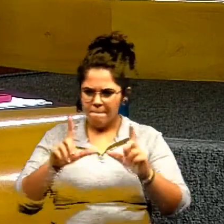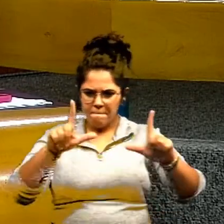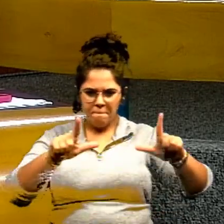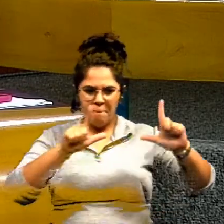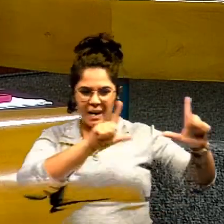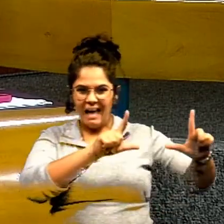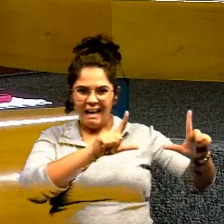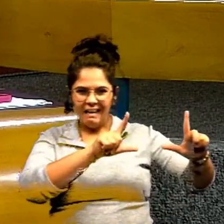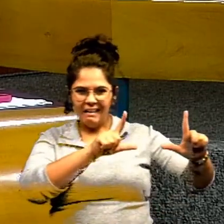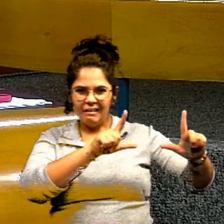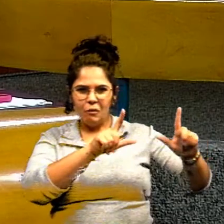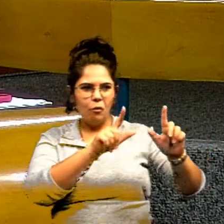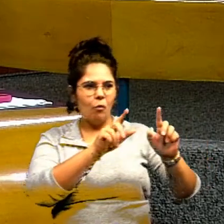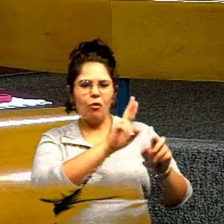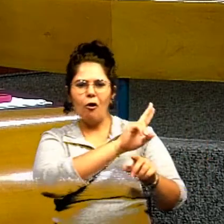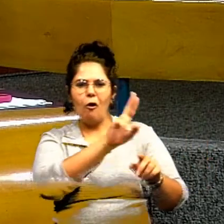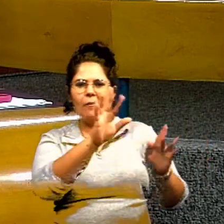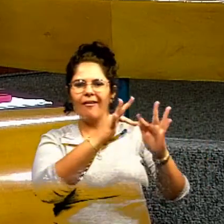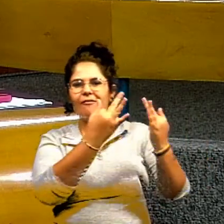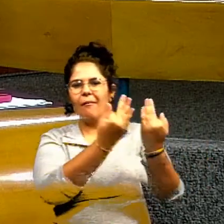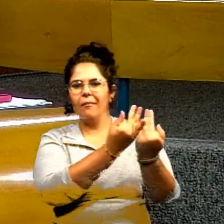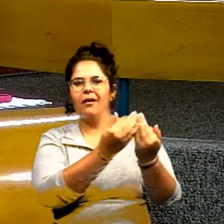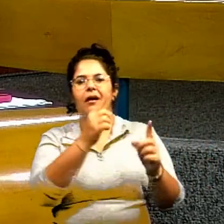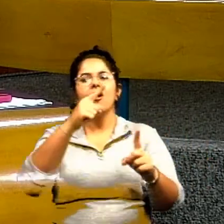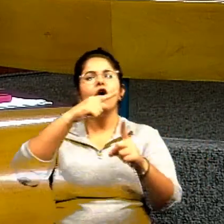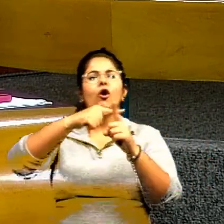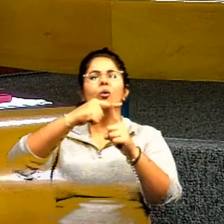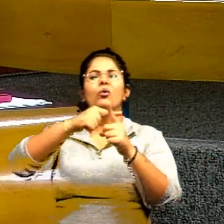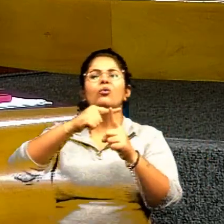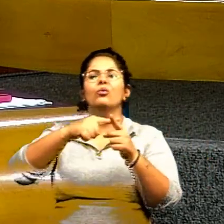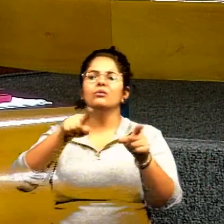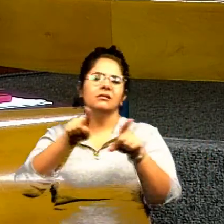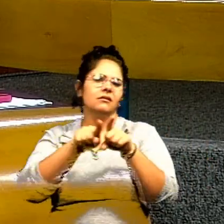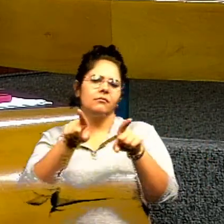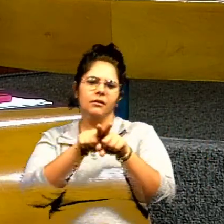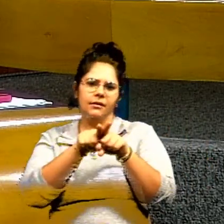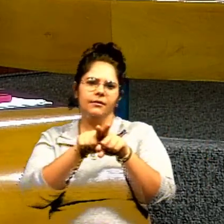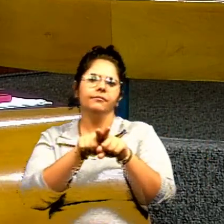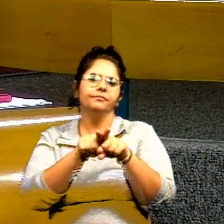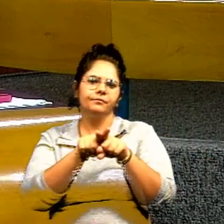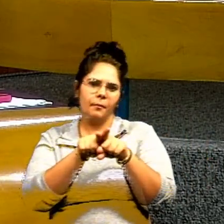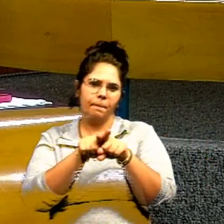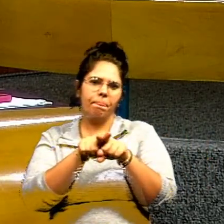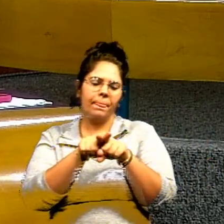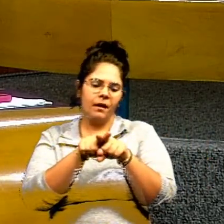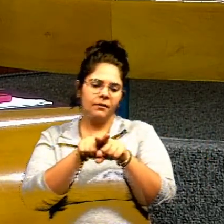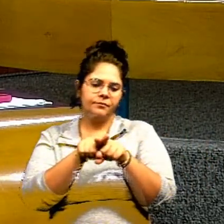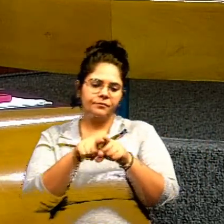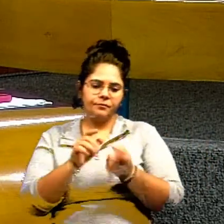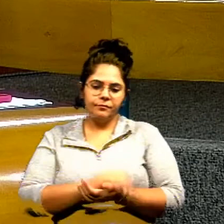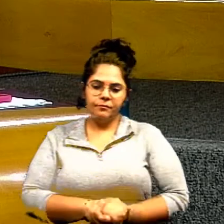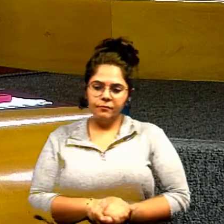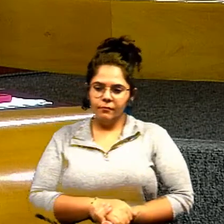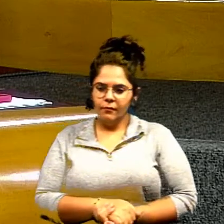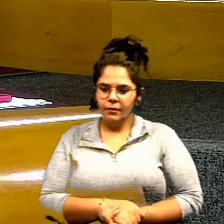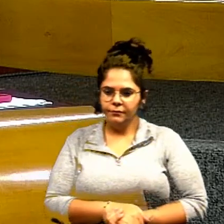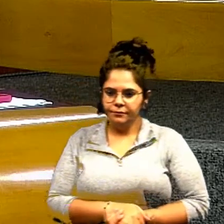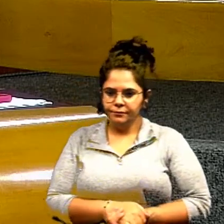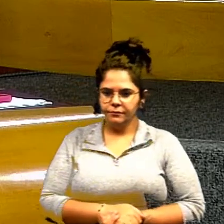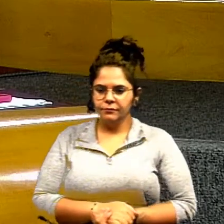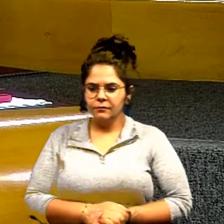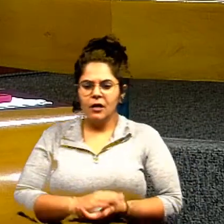famílias cruzes e agora chegando ao extremo de invadir as